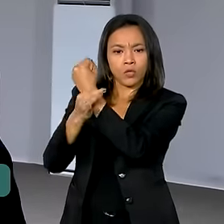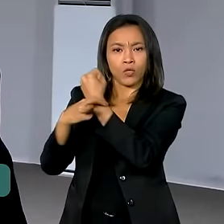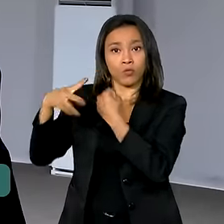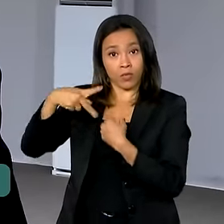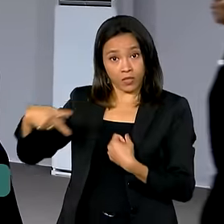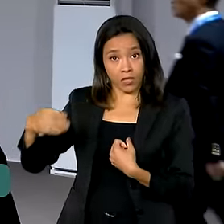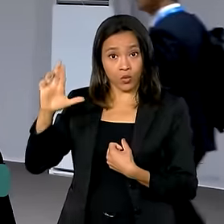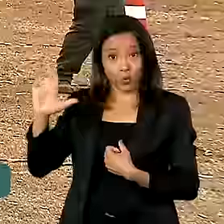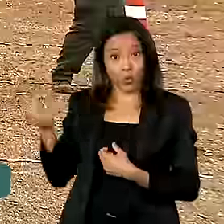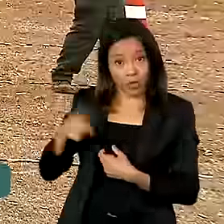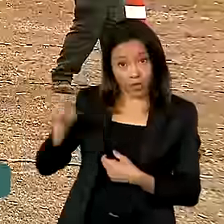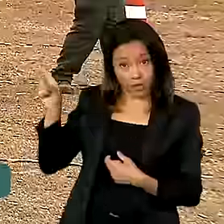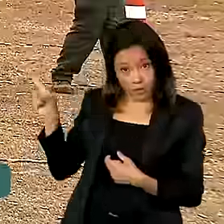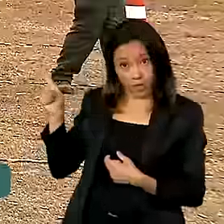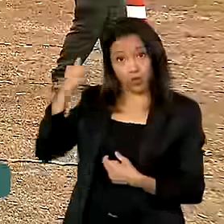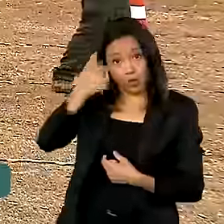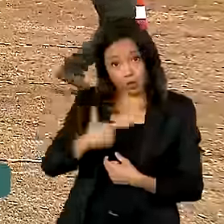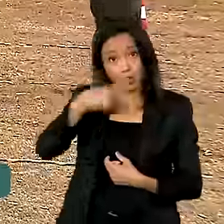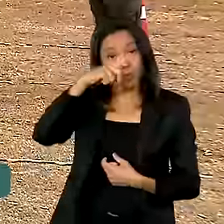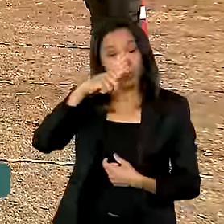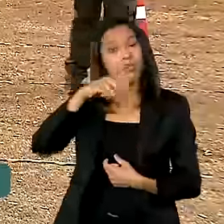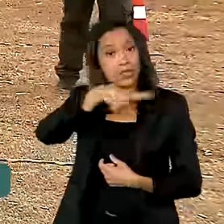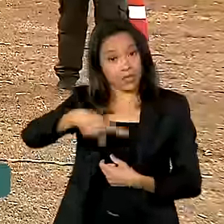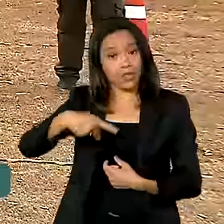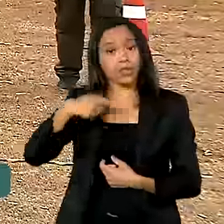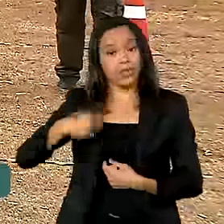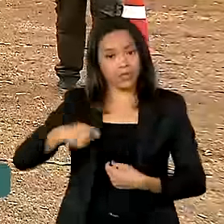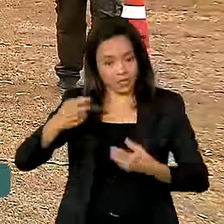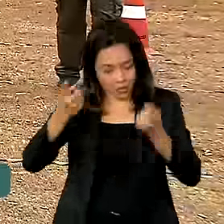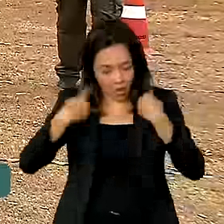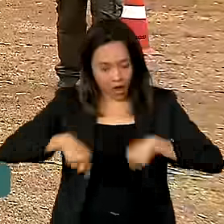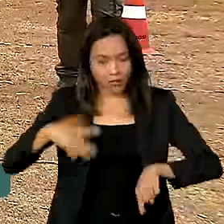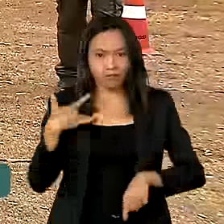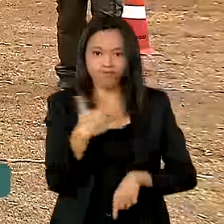-presidente Alckmin precisam estar em plena forma.